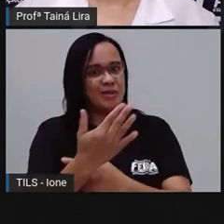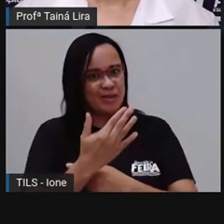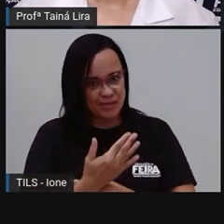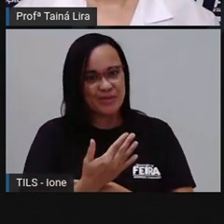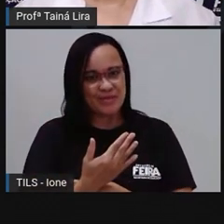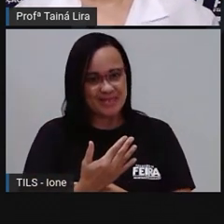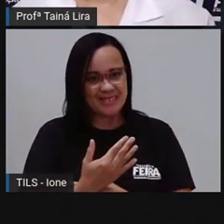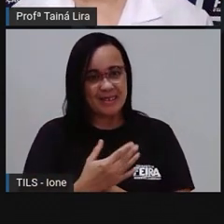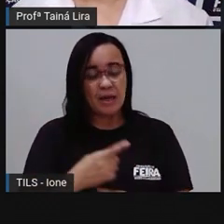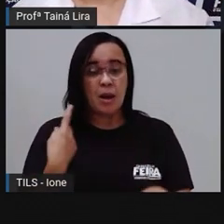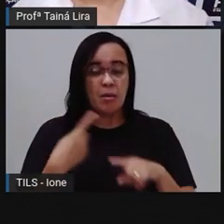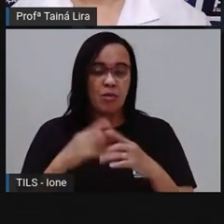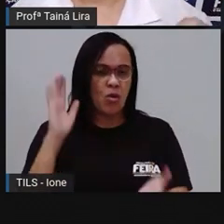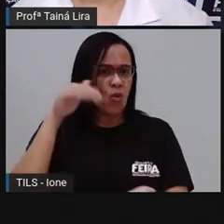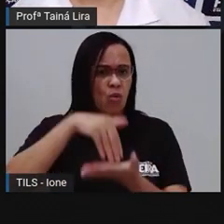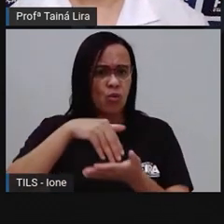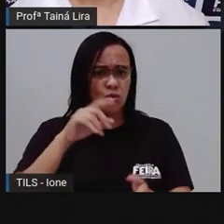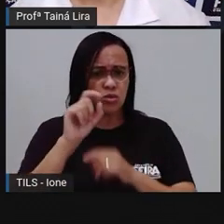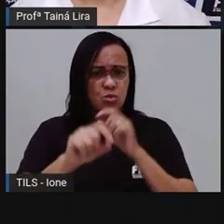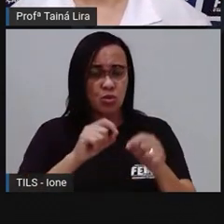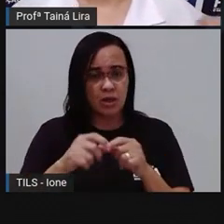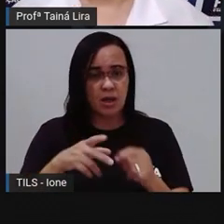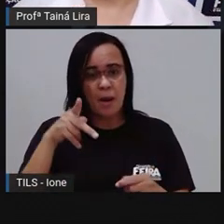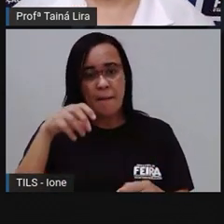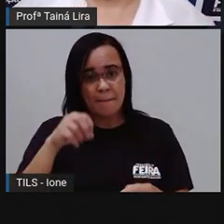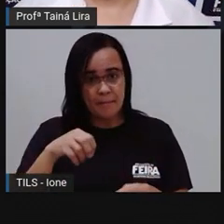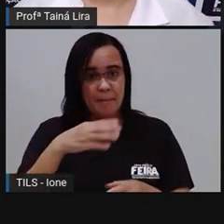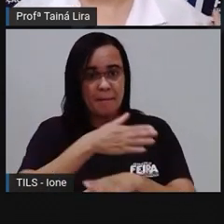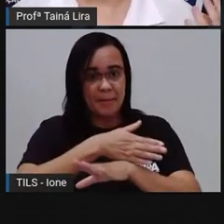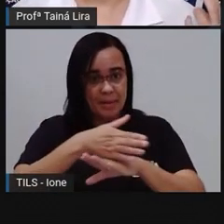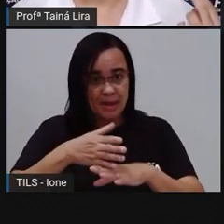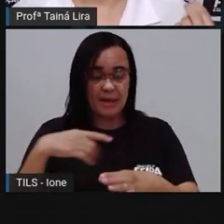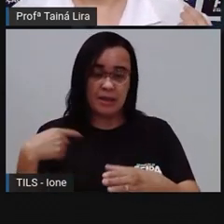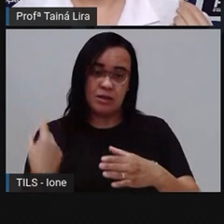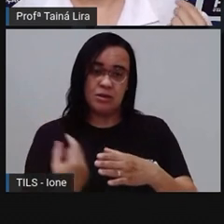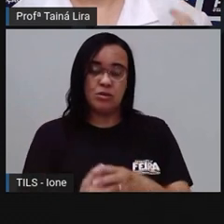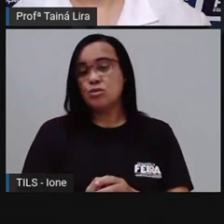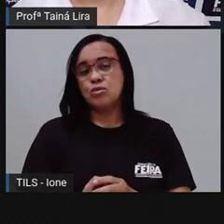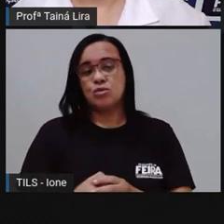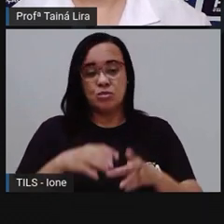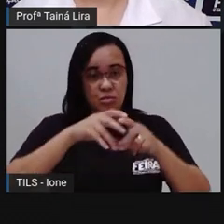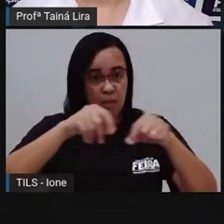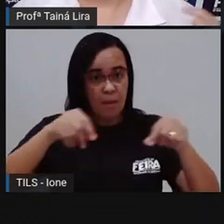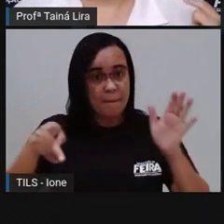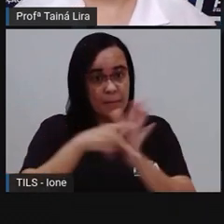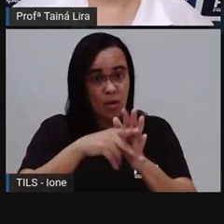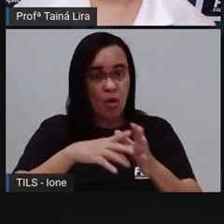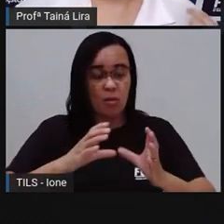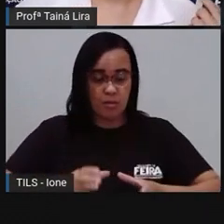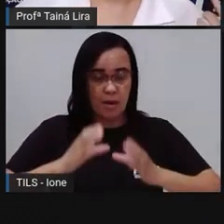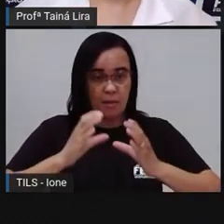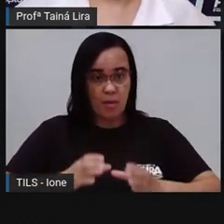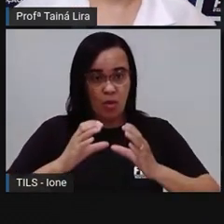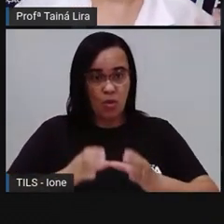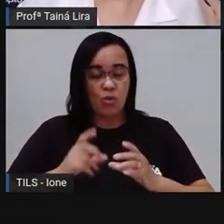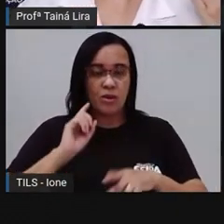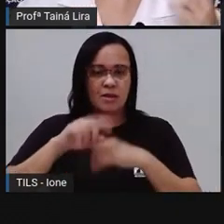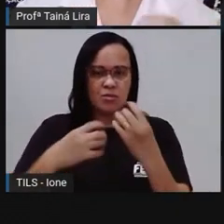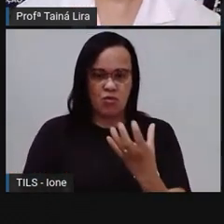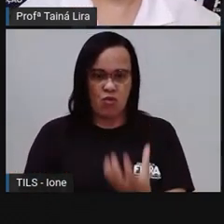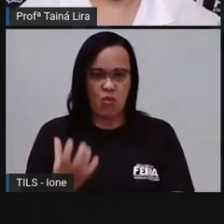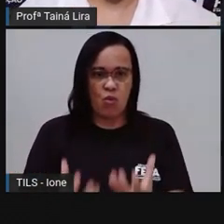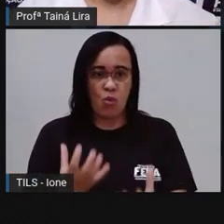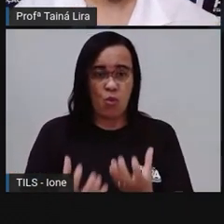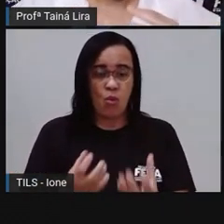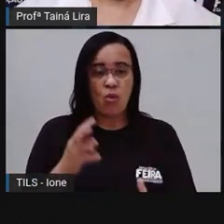último, coloque o fermento em pó e mexa bem. Asse em forno pré-aquecido por uns 40 minutos ou até dourar. Então, quando